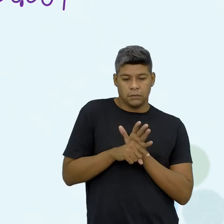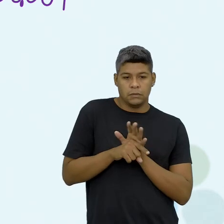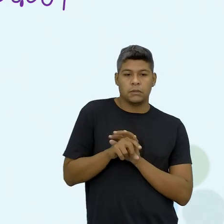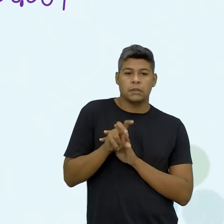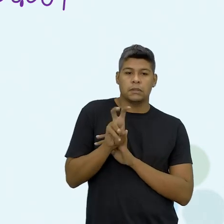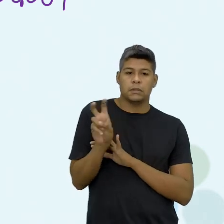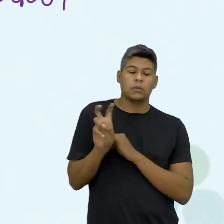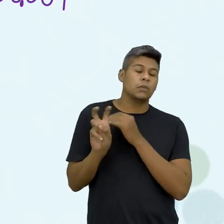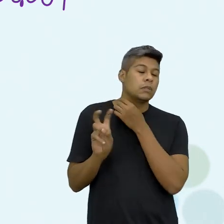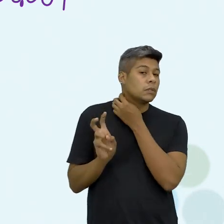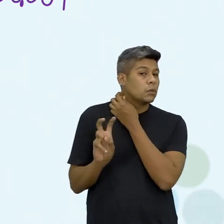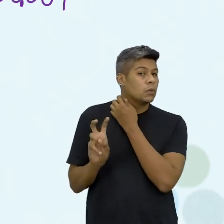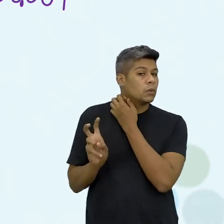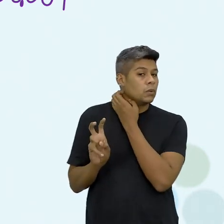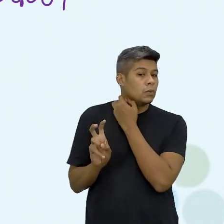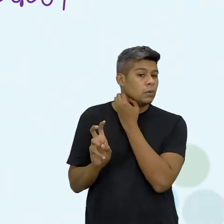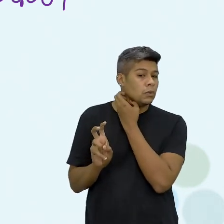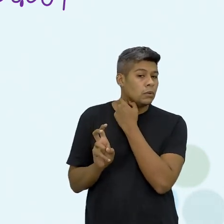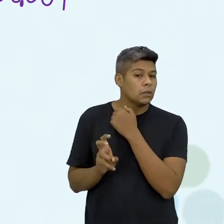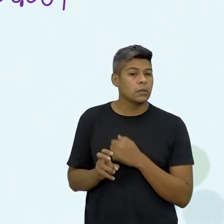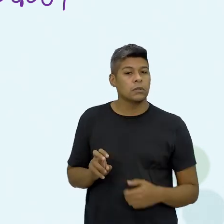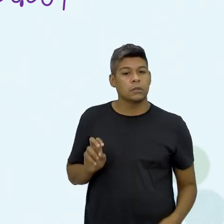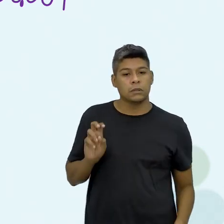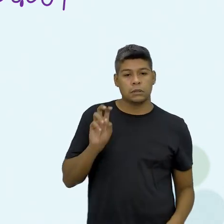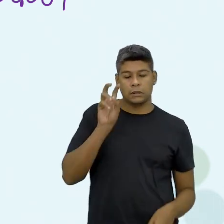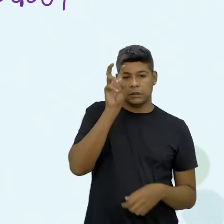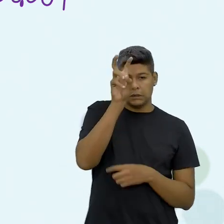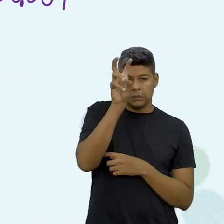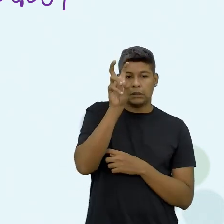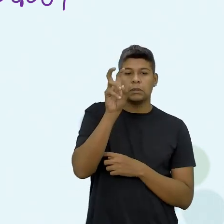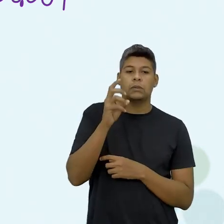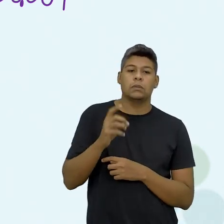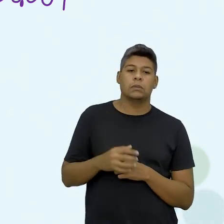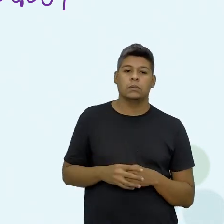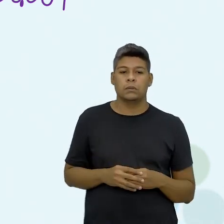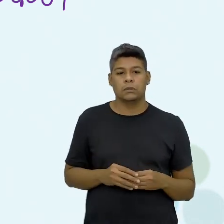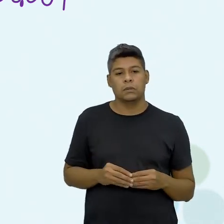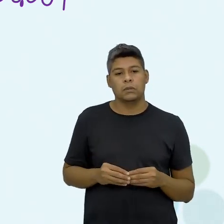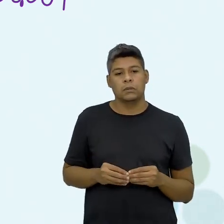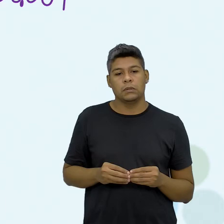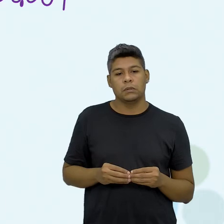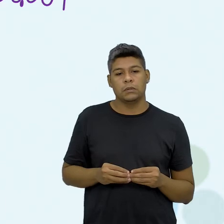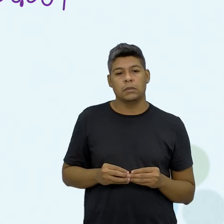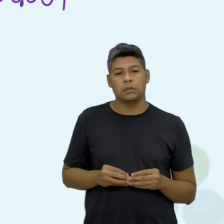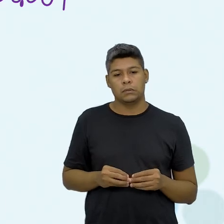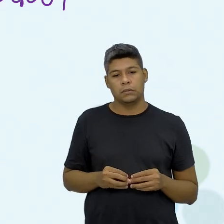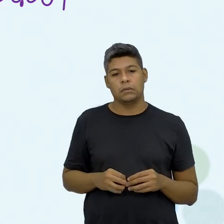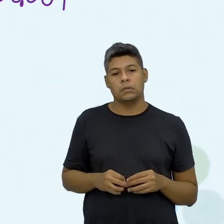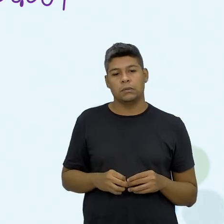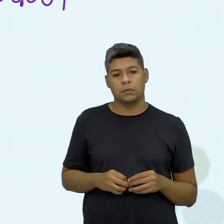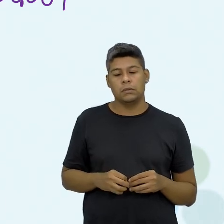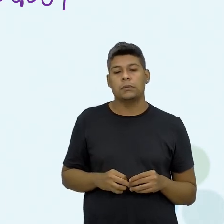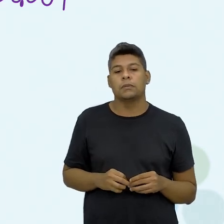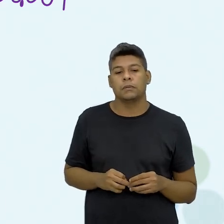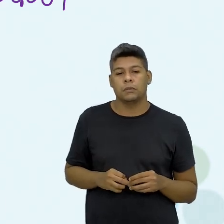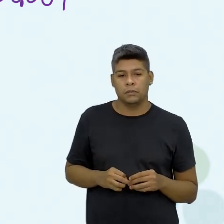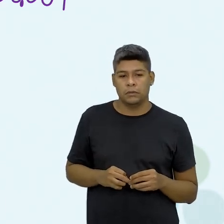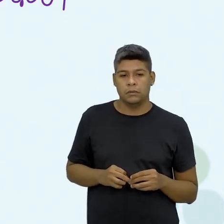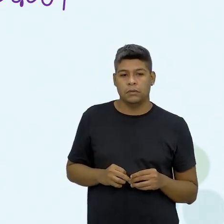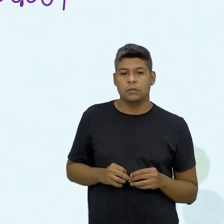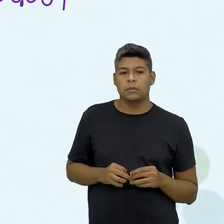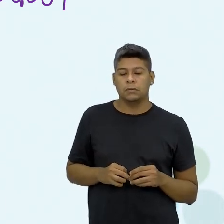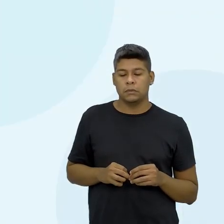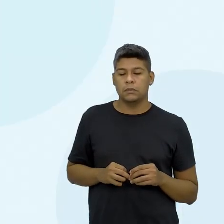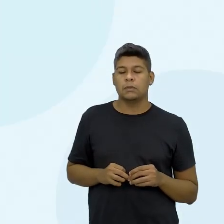55, aqui vai ficar R$ aqui R$ R$ tira R$ é R$ R$